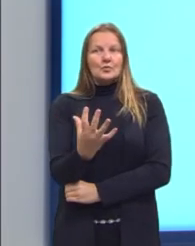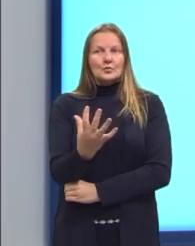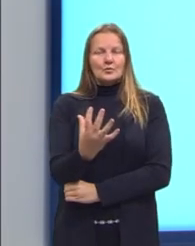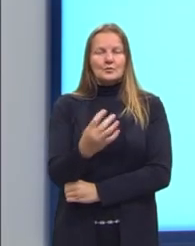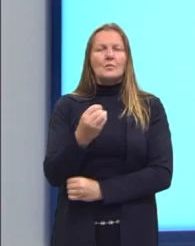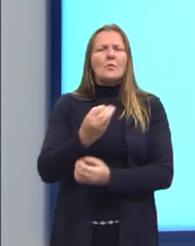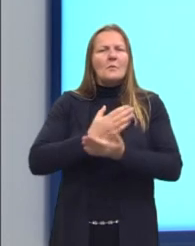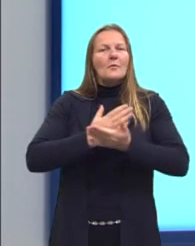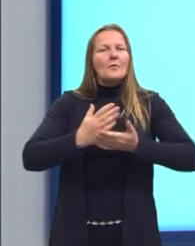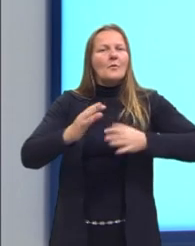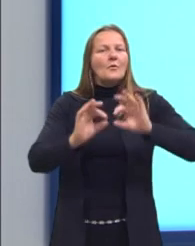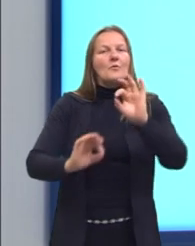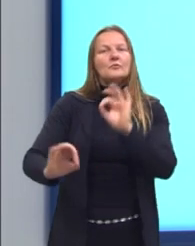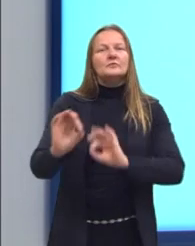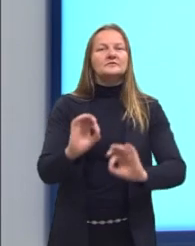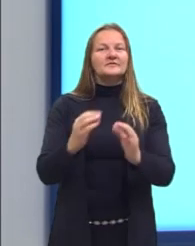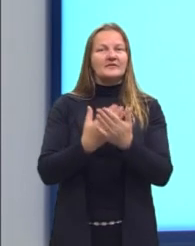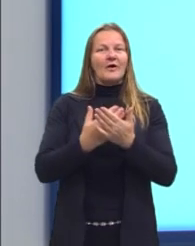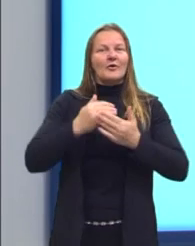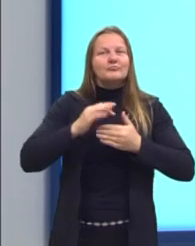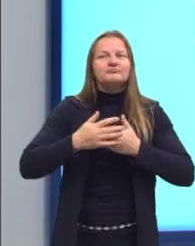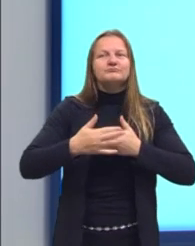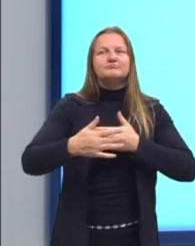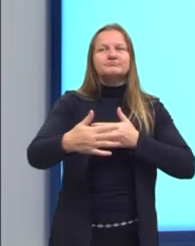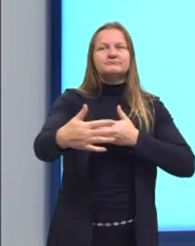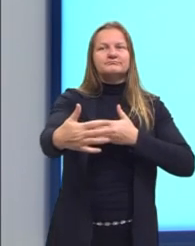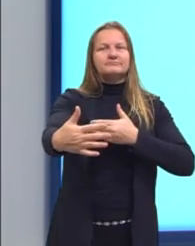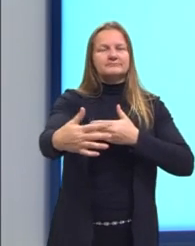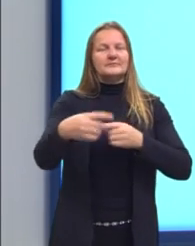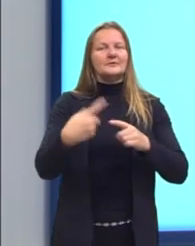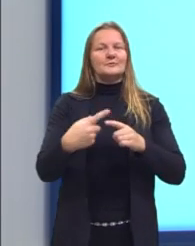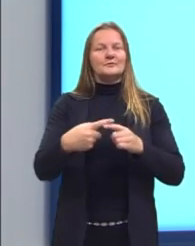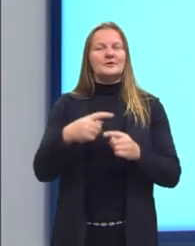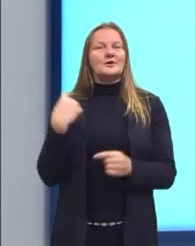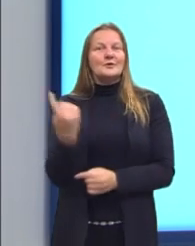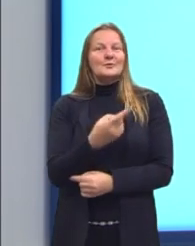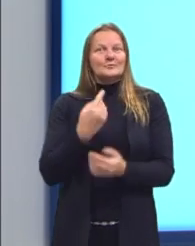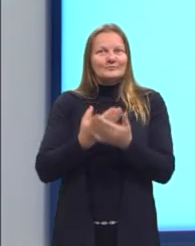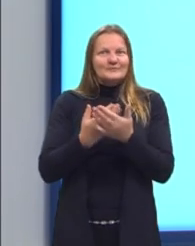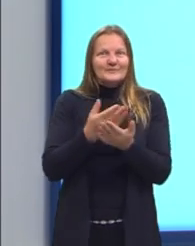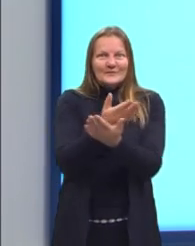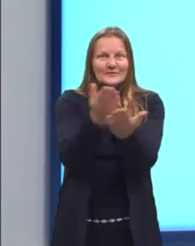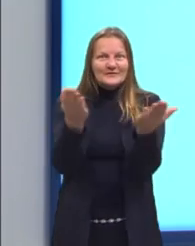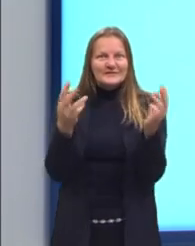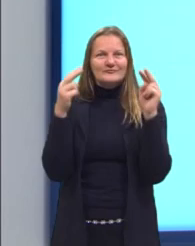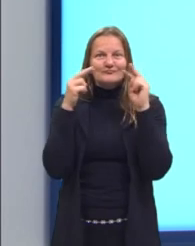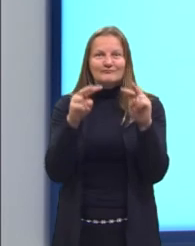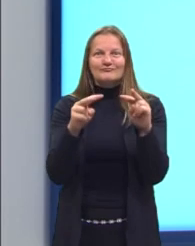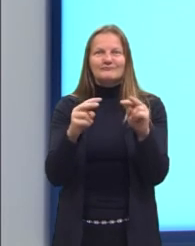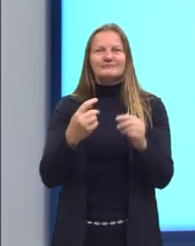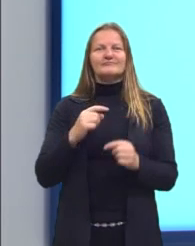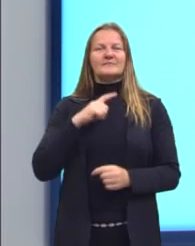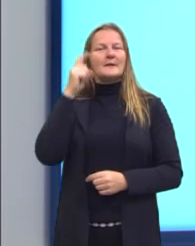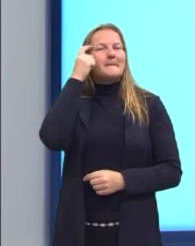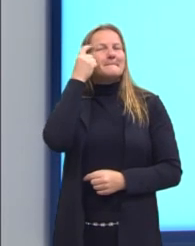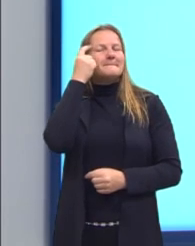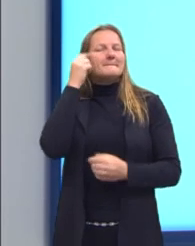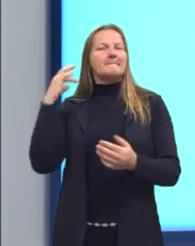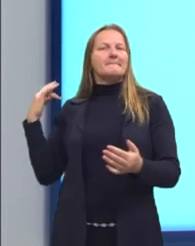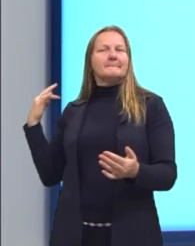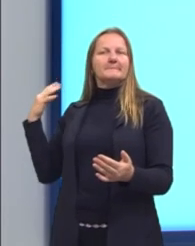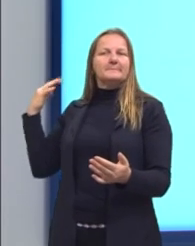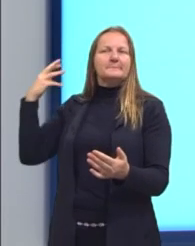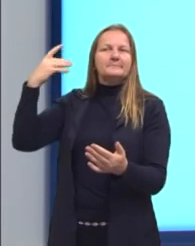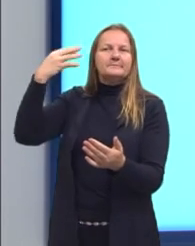como é que eu vou organizar essa aula daqui para frente? O que eu vou fazer com esses meus alunos daqui para frente? E eu pensei em retomar com